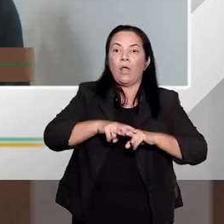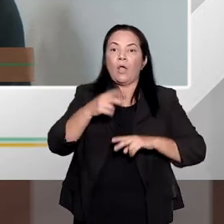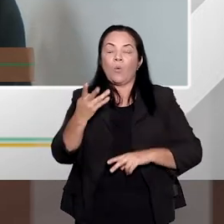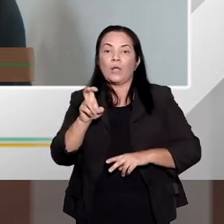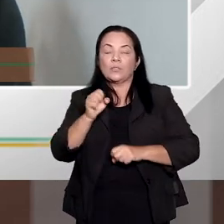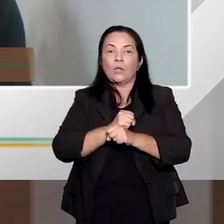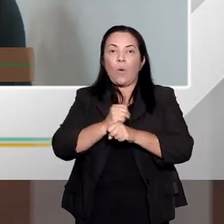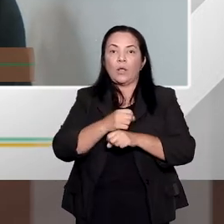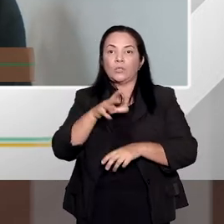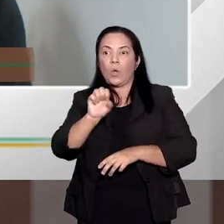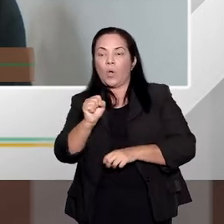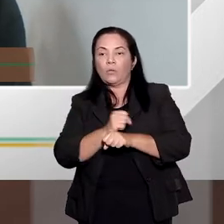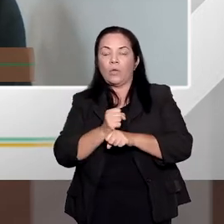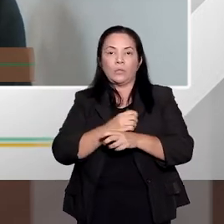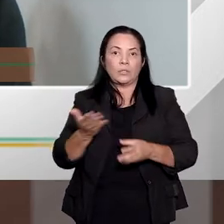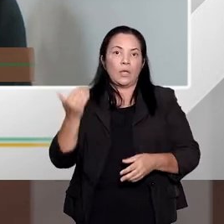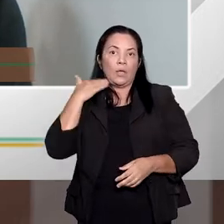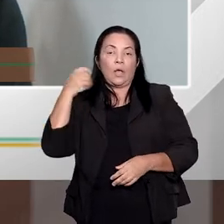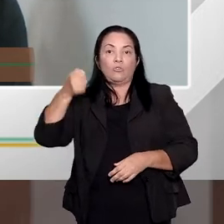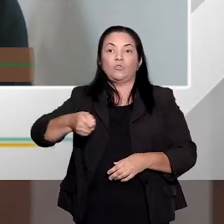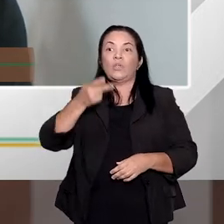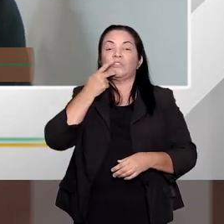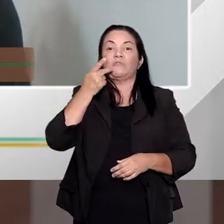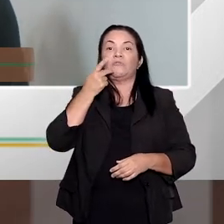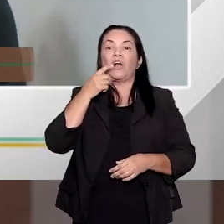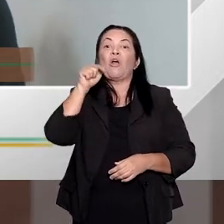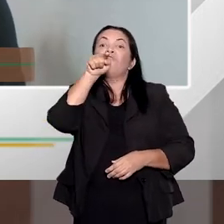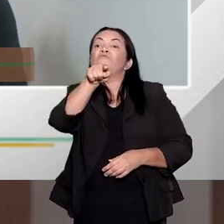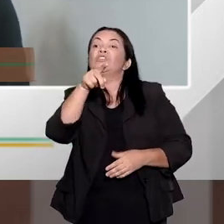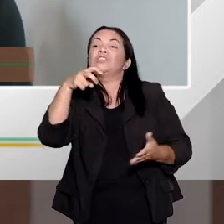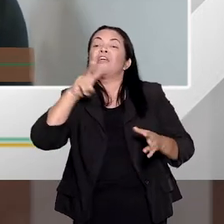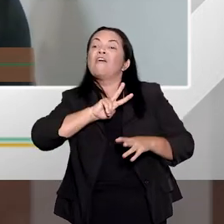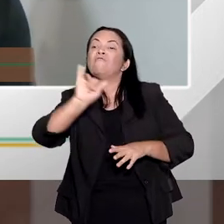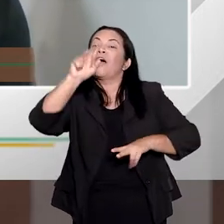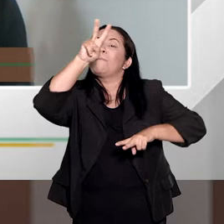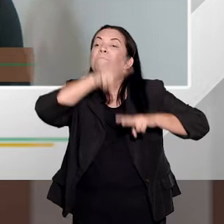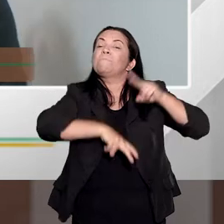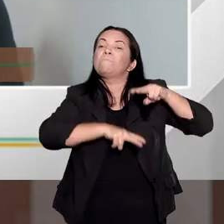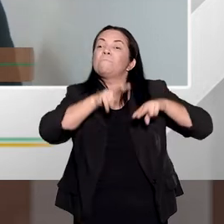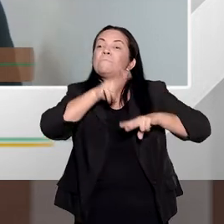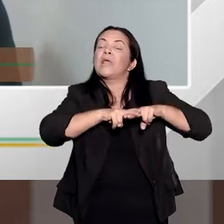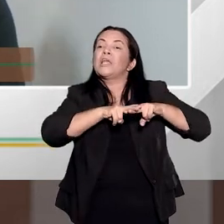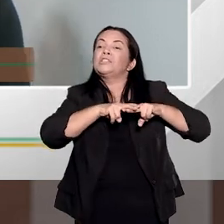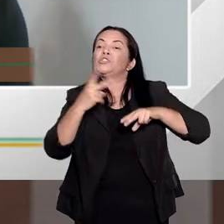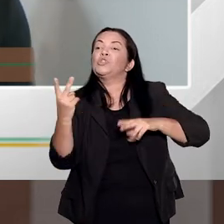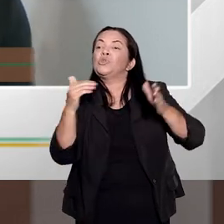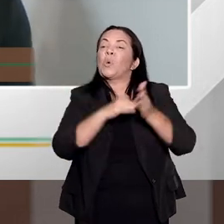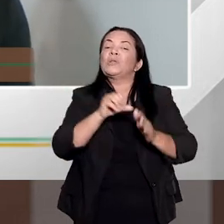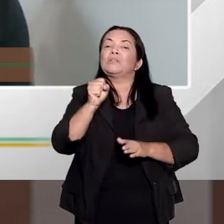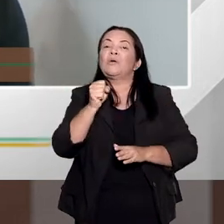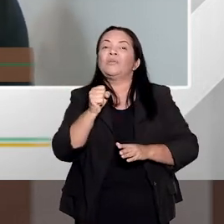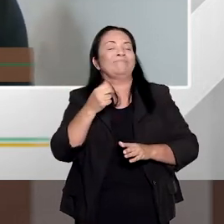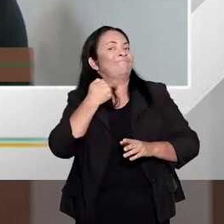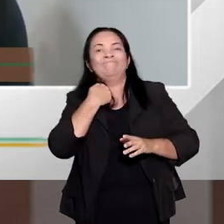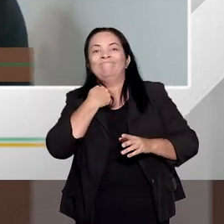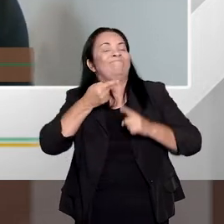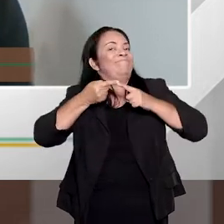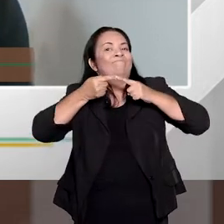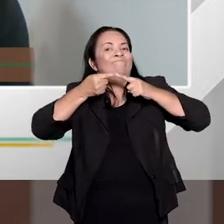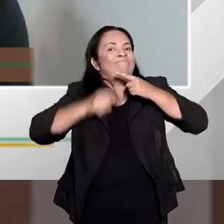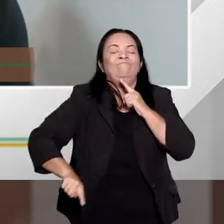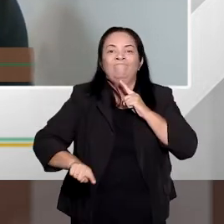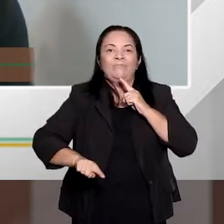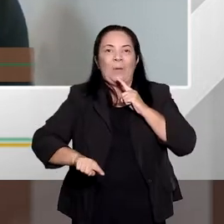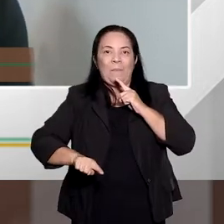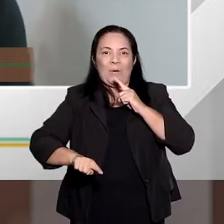qualificado 2 a 8. O magistrado chega lá e fala, condena o fulano de tal a uma pena de 2 a 8. Não pode, ele estaria violando o princípio